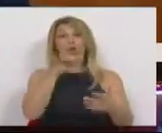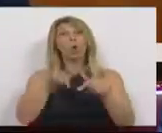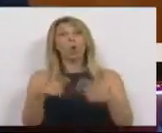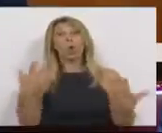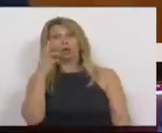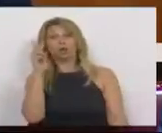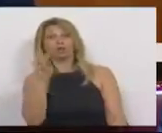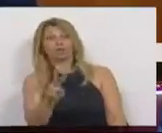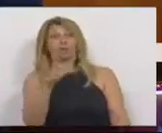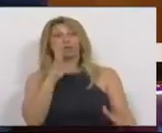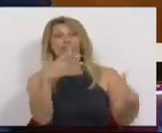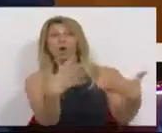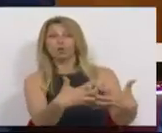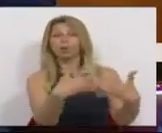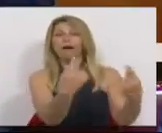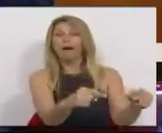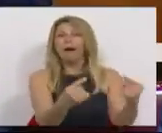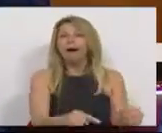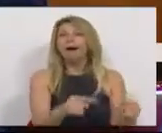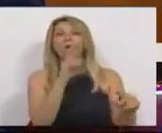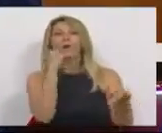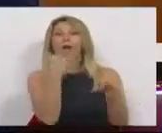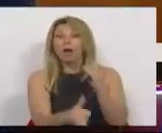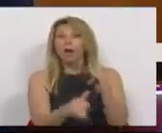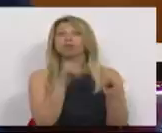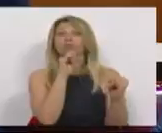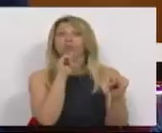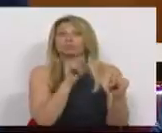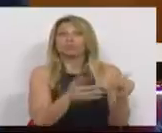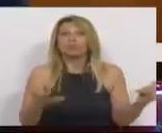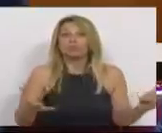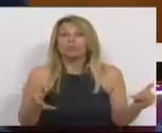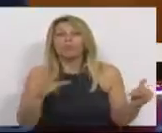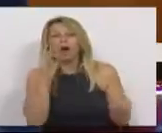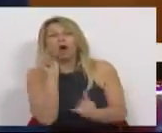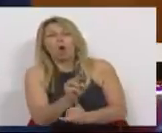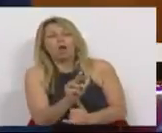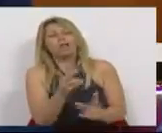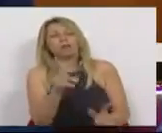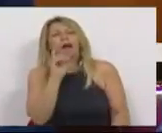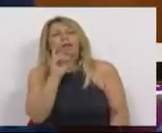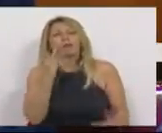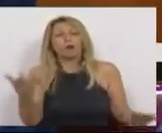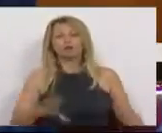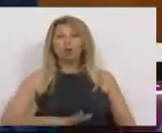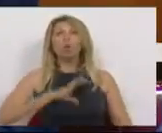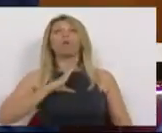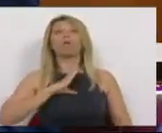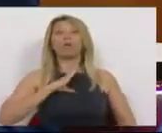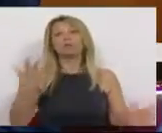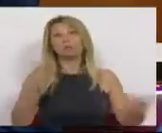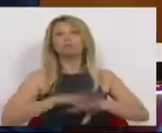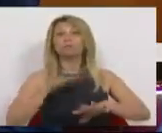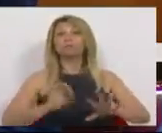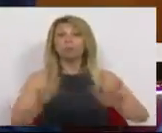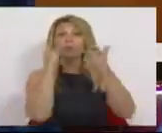essa incerteza e esses riscos com maior segurança e com maior confiança, isso deve-se a um trabalho